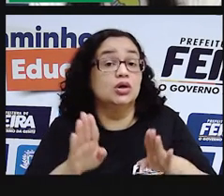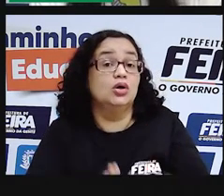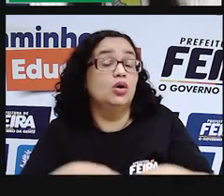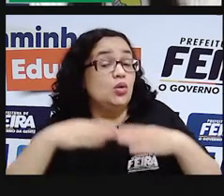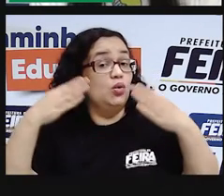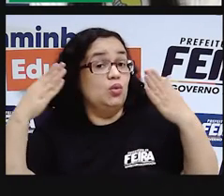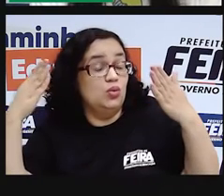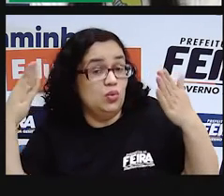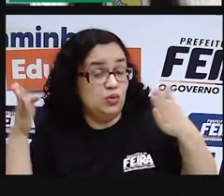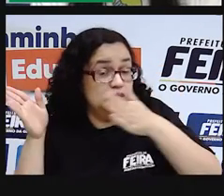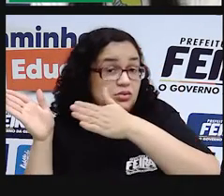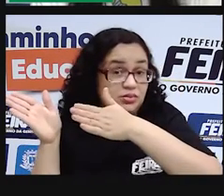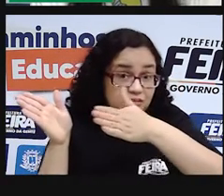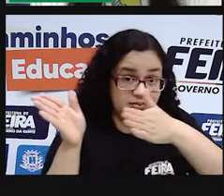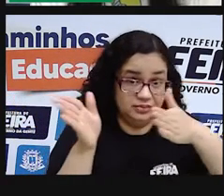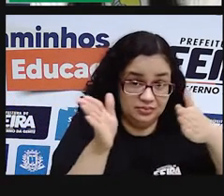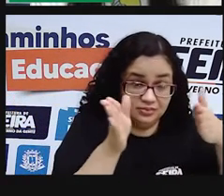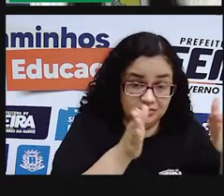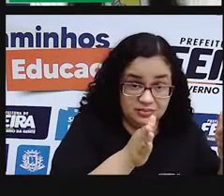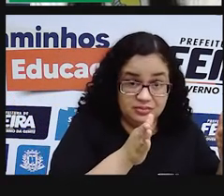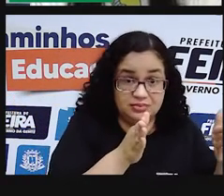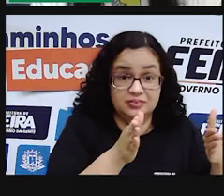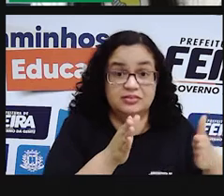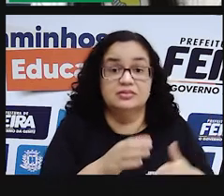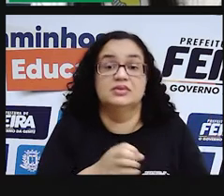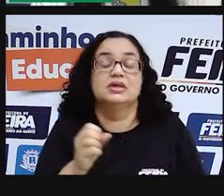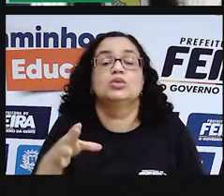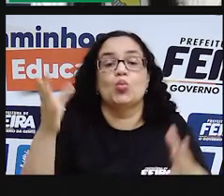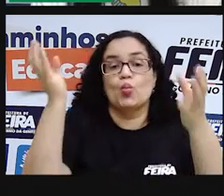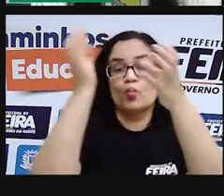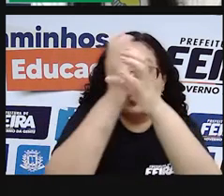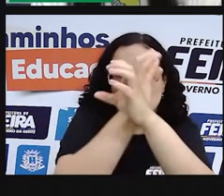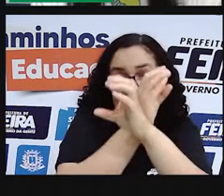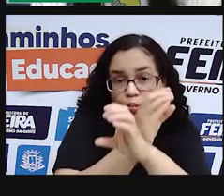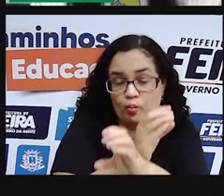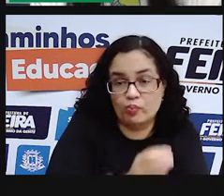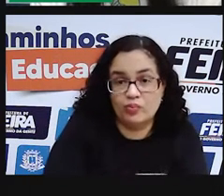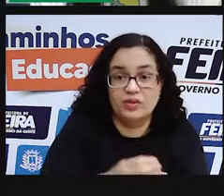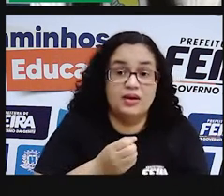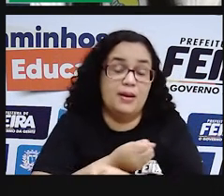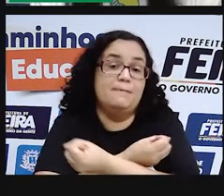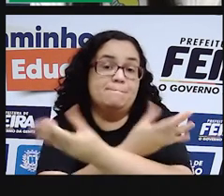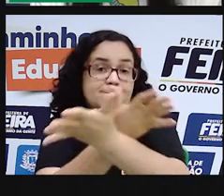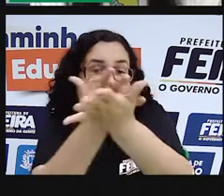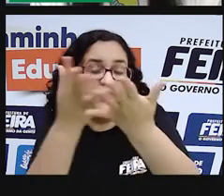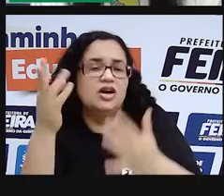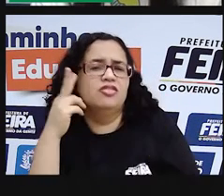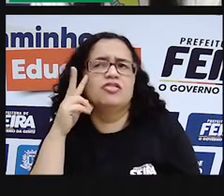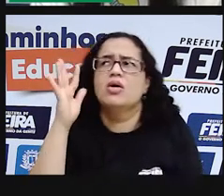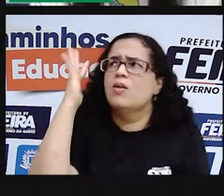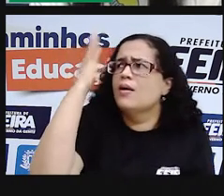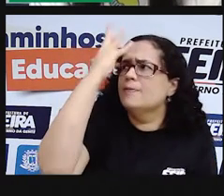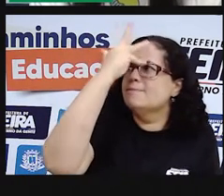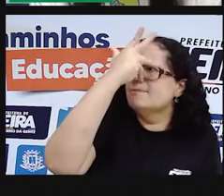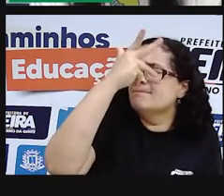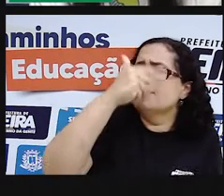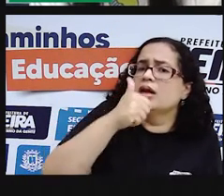Quando passou por um descampado feito pela seca, no meio da mata, vi uma bela mulher,